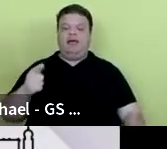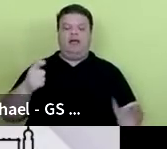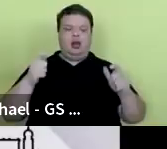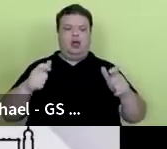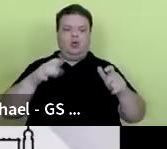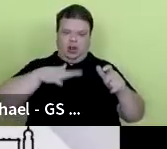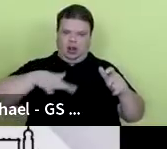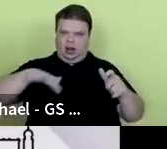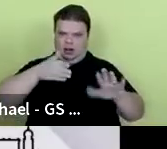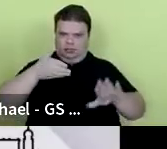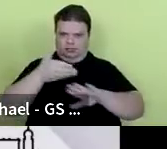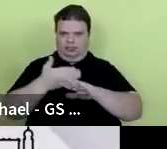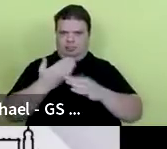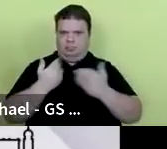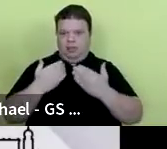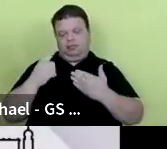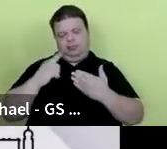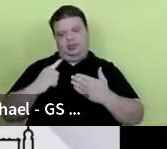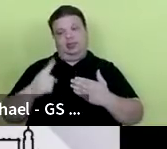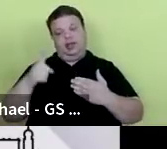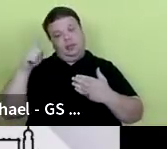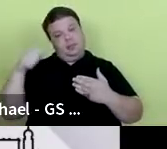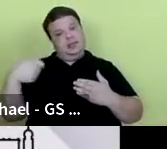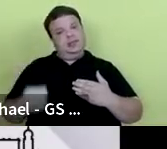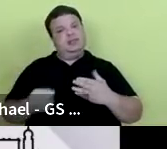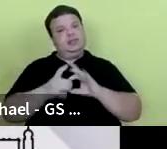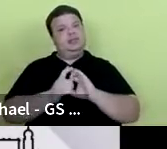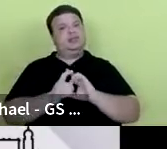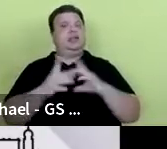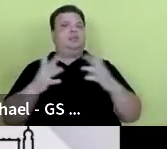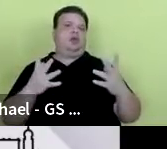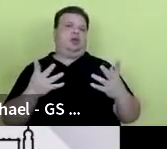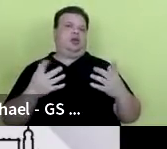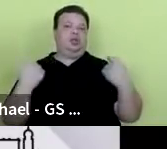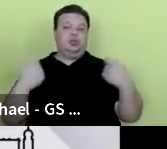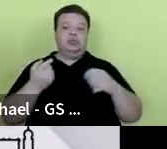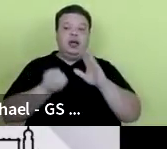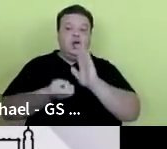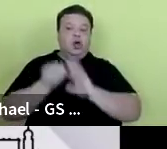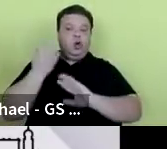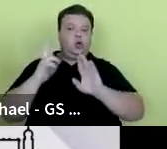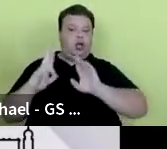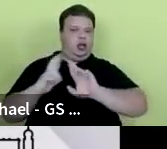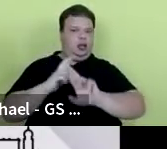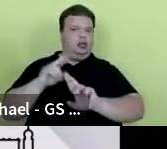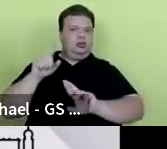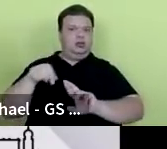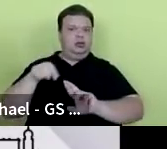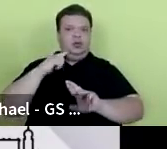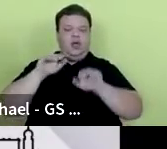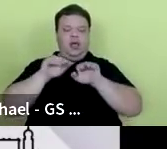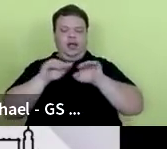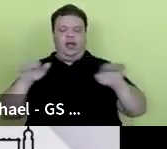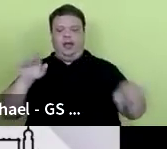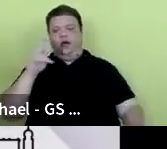diálogo, esse espaço tem que ser um espaço democrático em que se constroem as relações de forma horizontal,